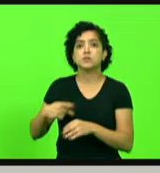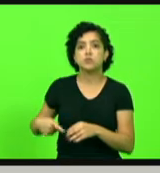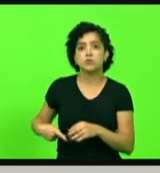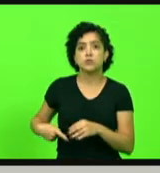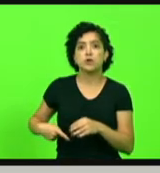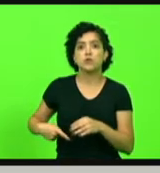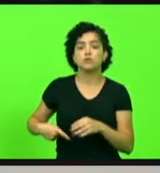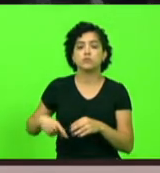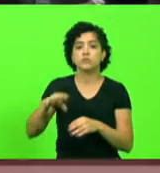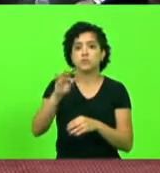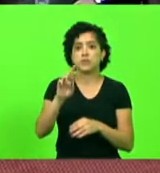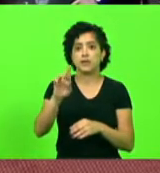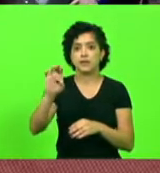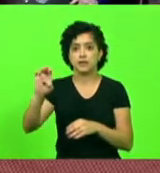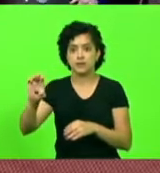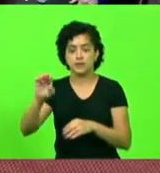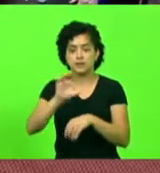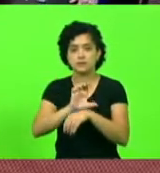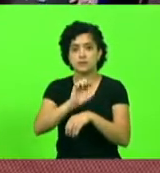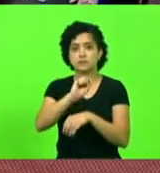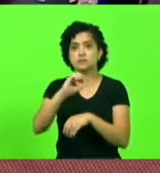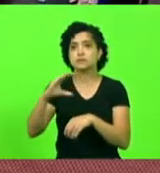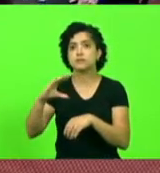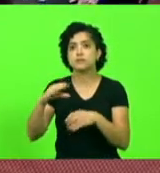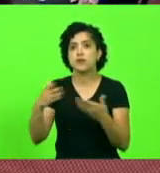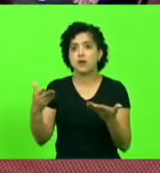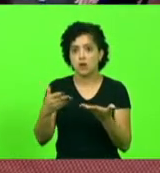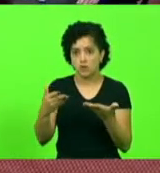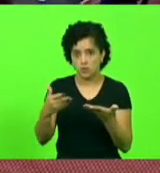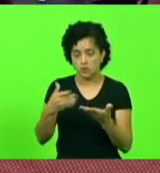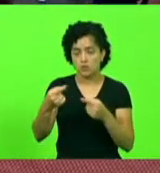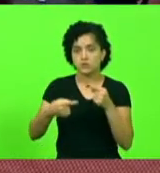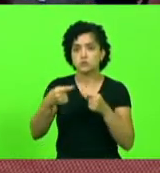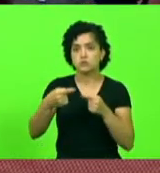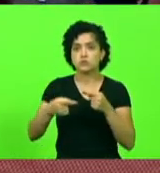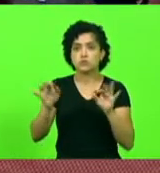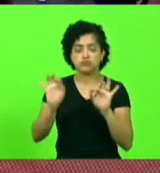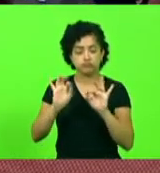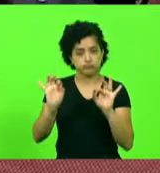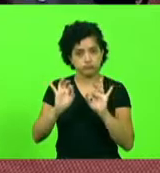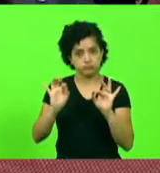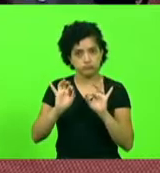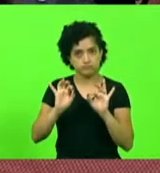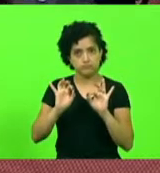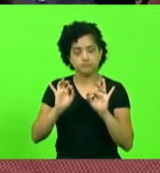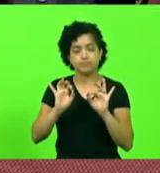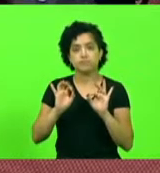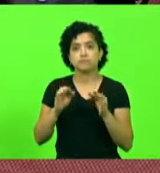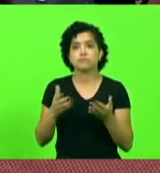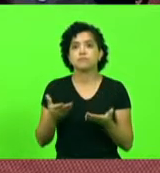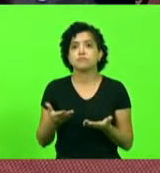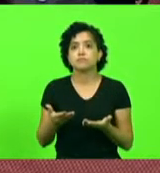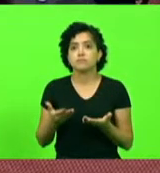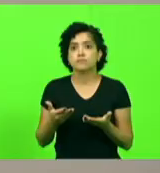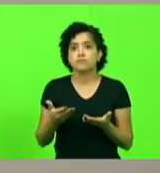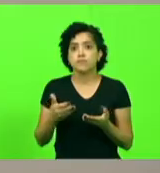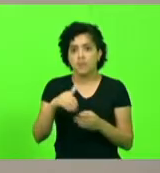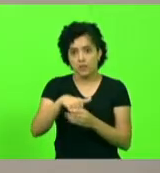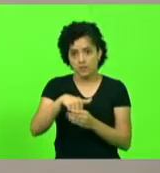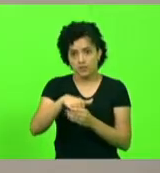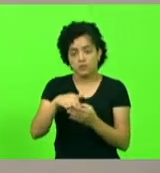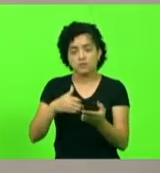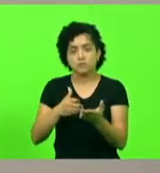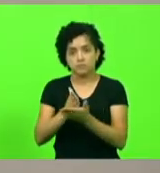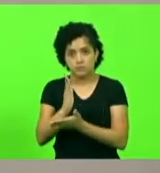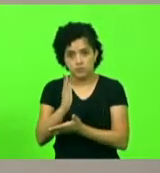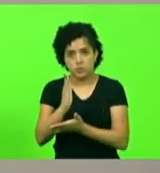Catarina. Em discussão, não havendo quem queira discutir em votação, está aprovada